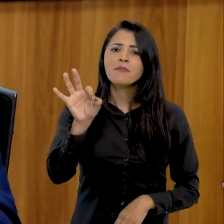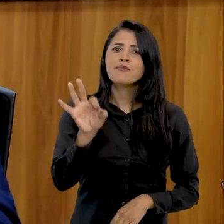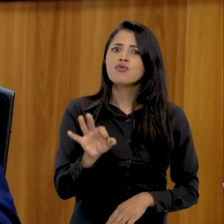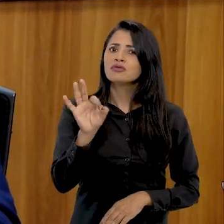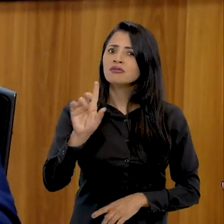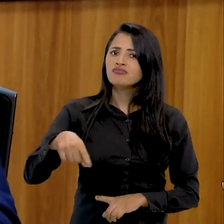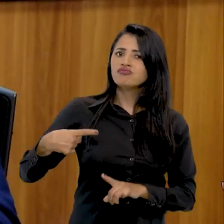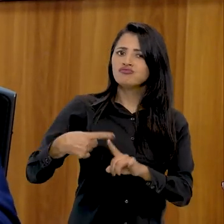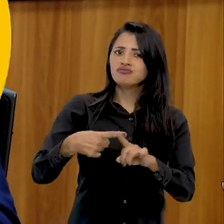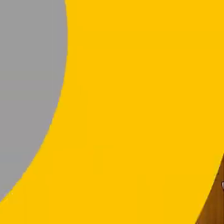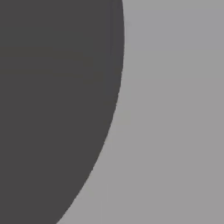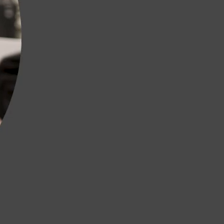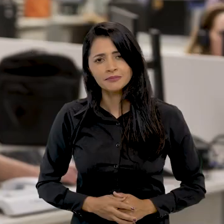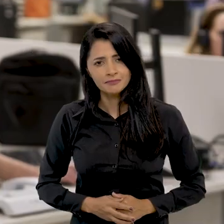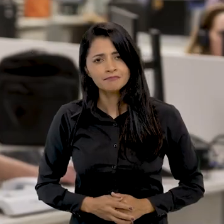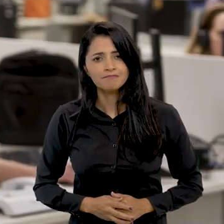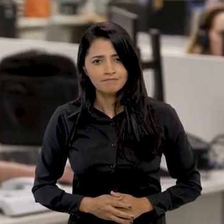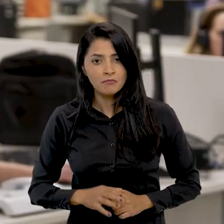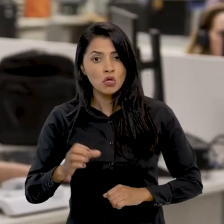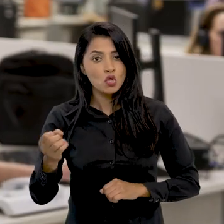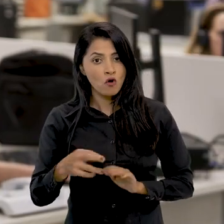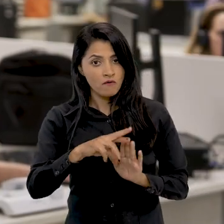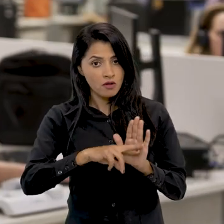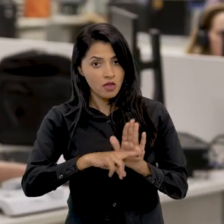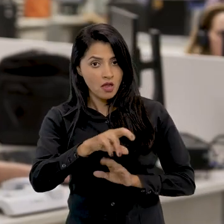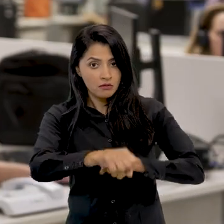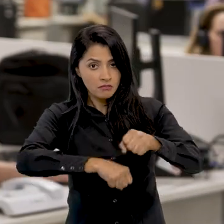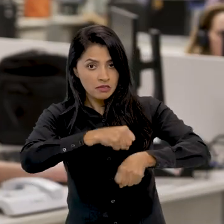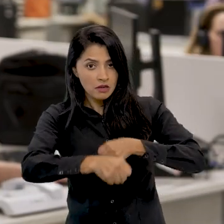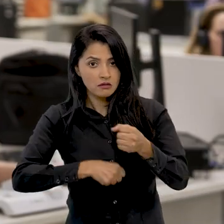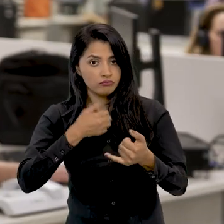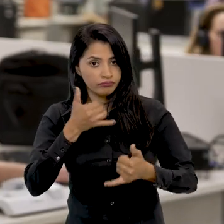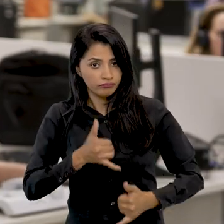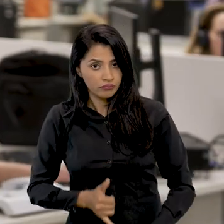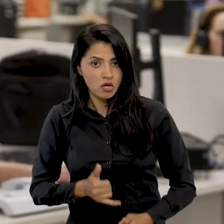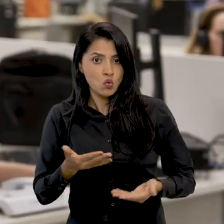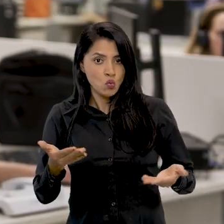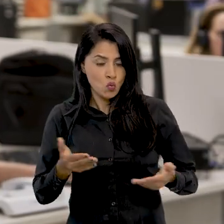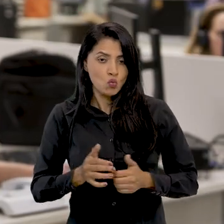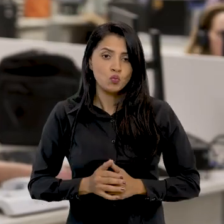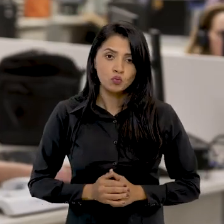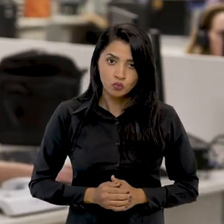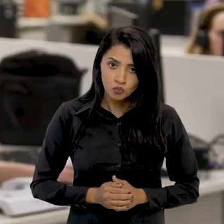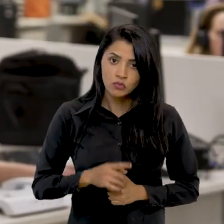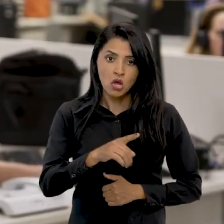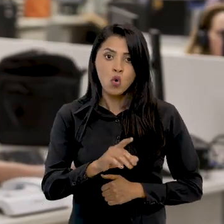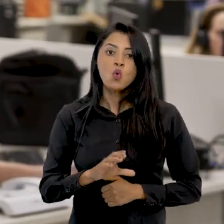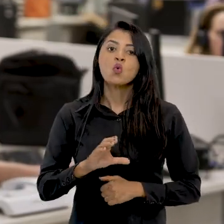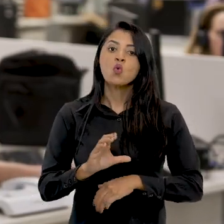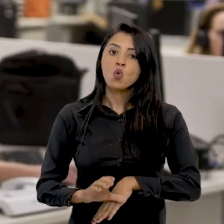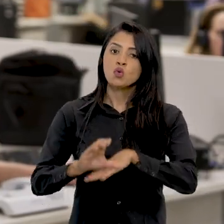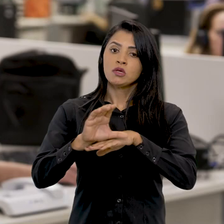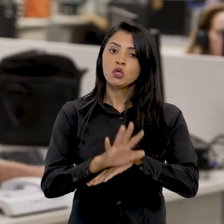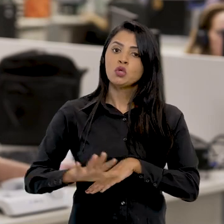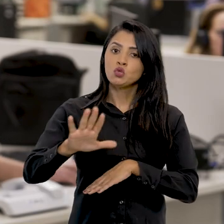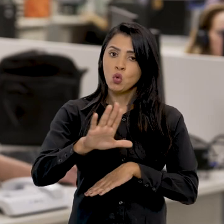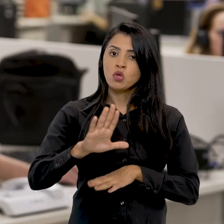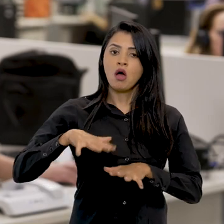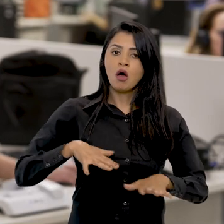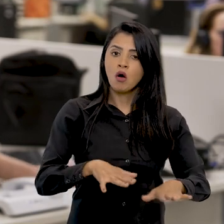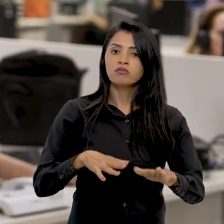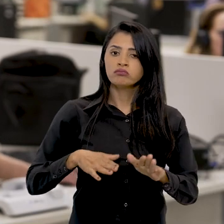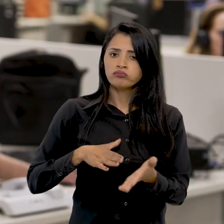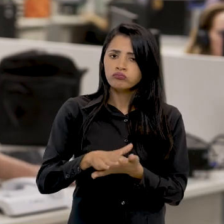a mais do crescimento econômico. Novas regras para a circulação de bicicletas elétricas. O Conselho Nacional de Trânsito publicou